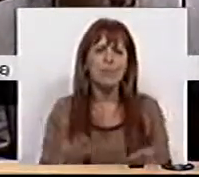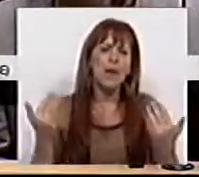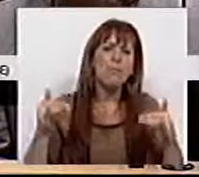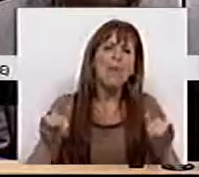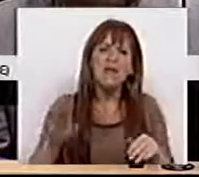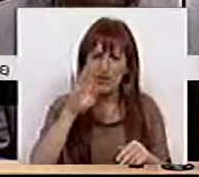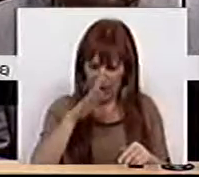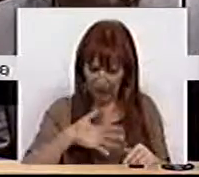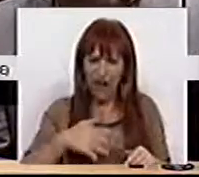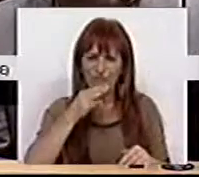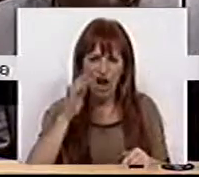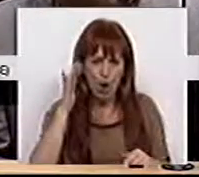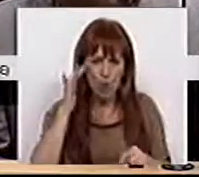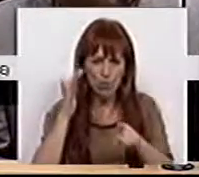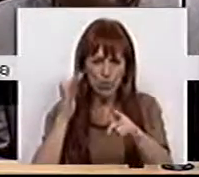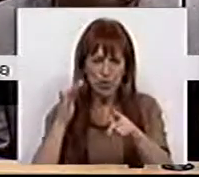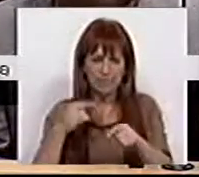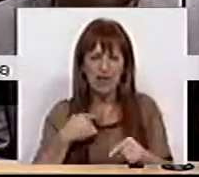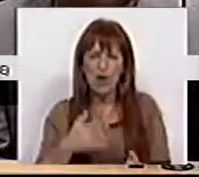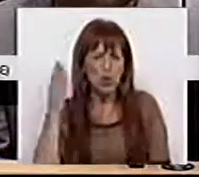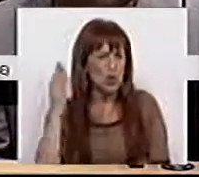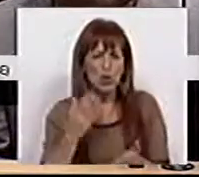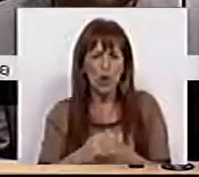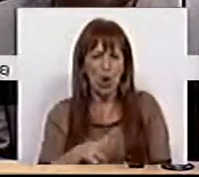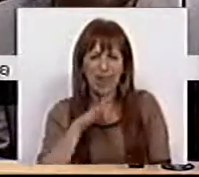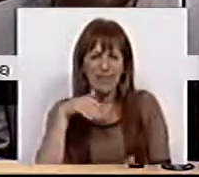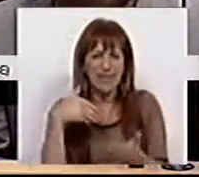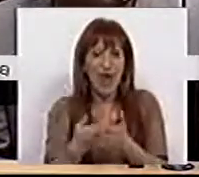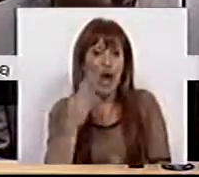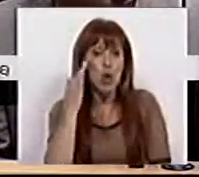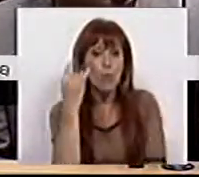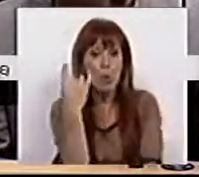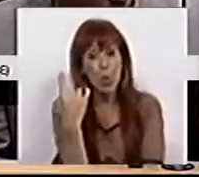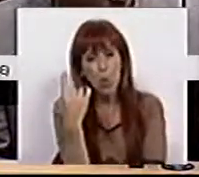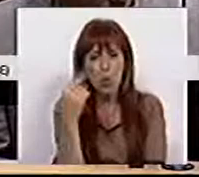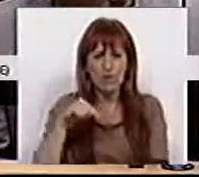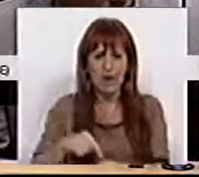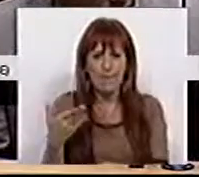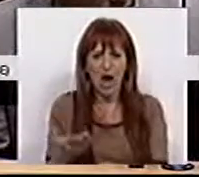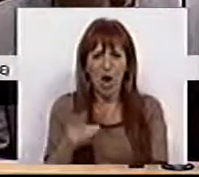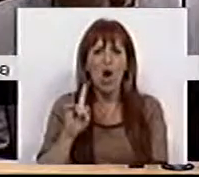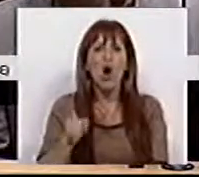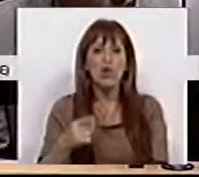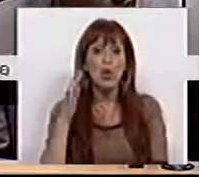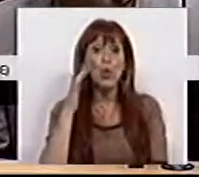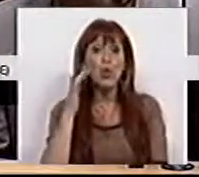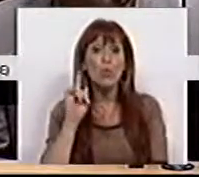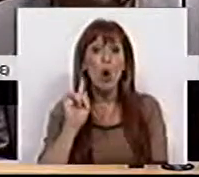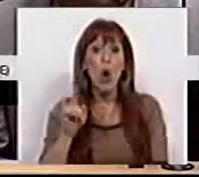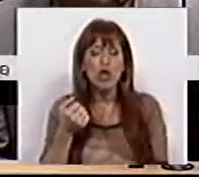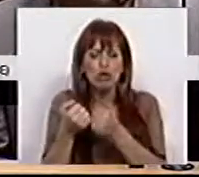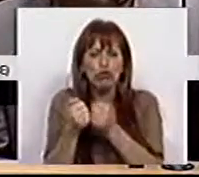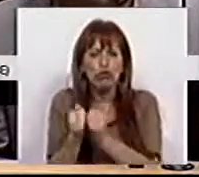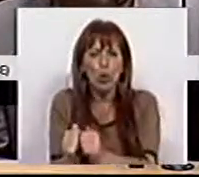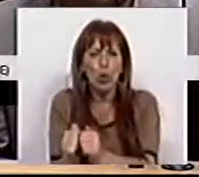Mas se quer falar em números, eu apenas lhe darei um número neste momento. Um número que foi